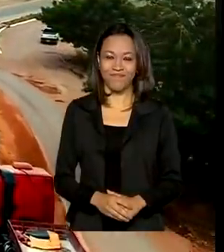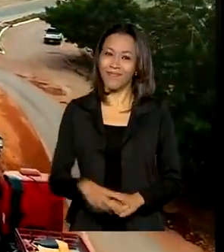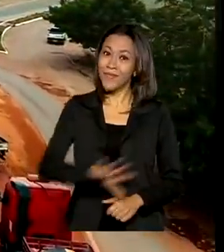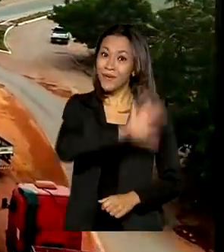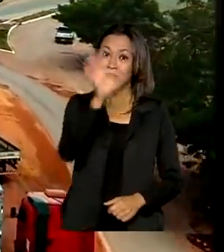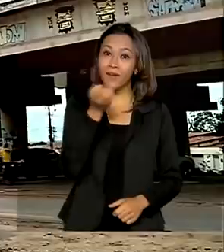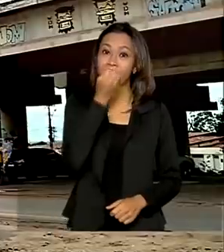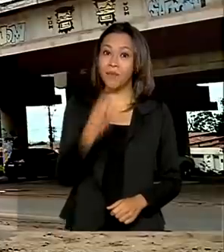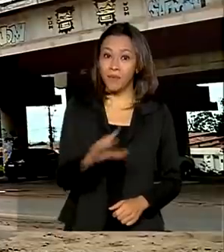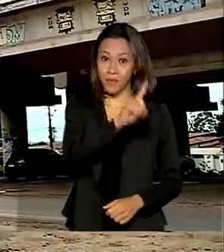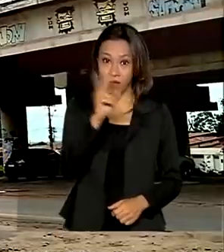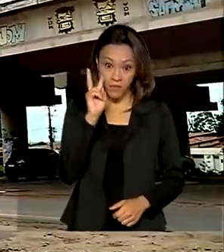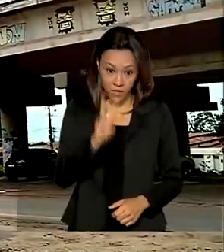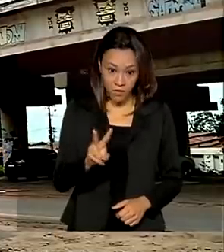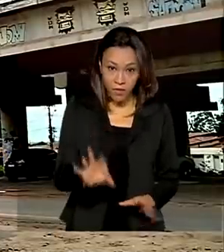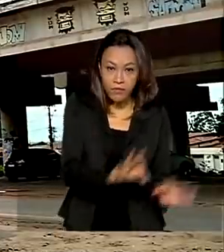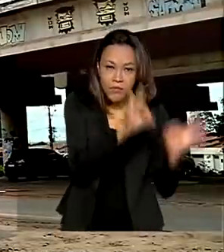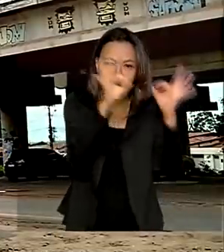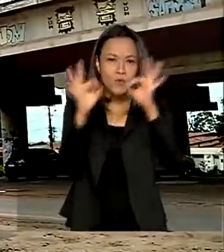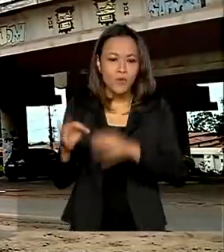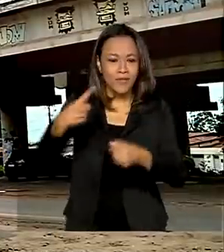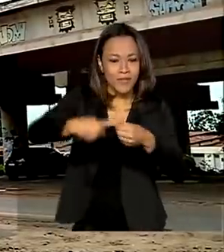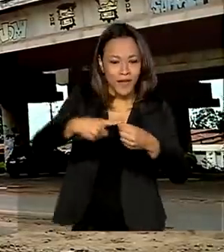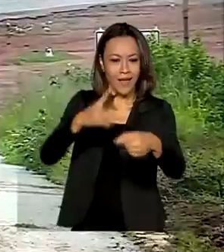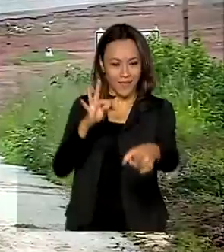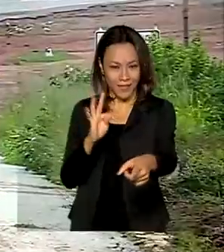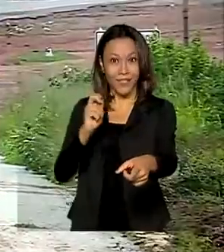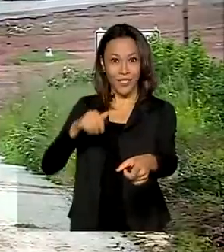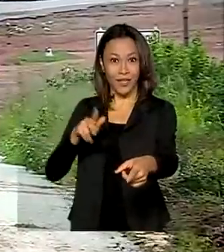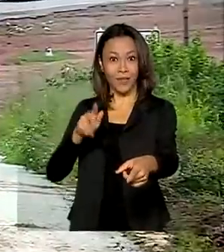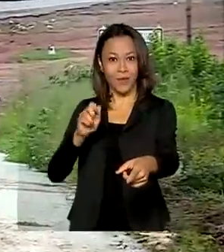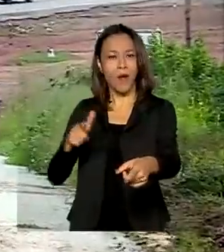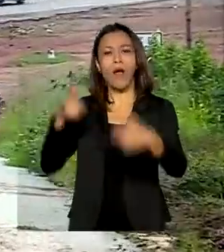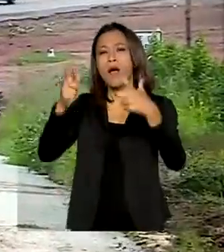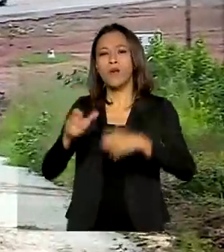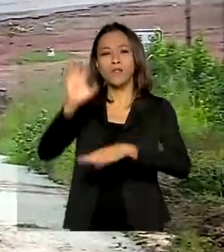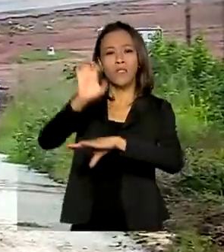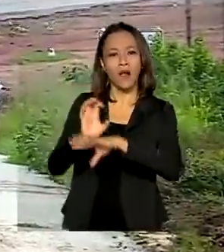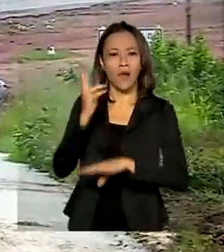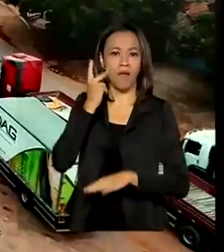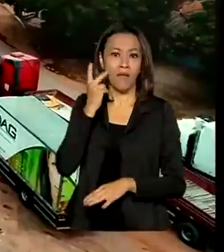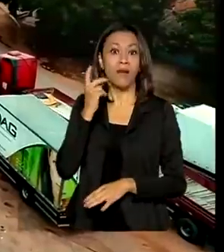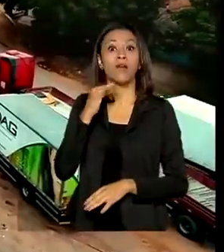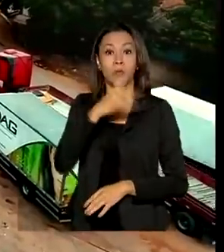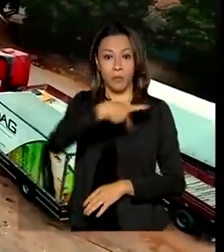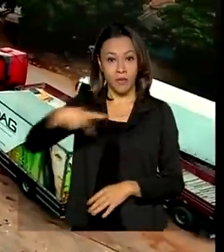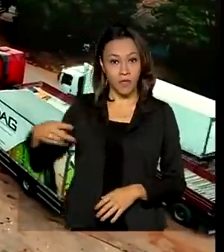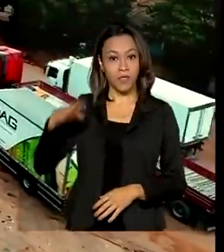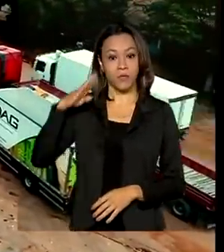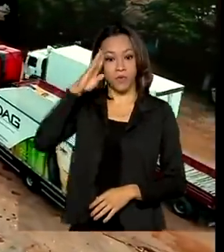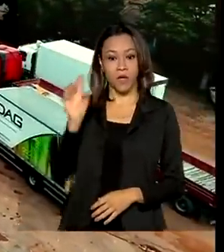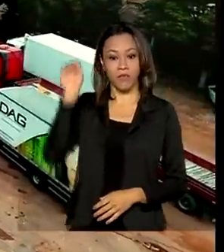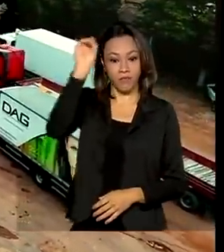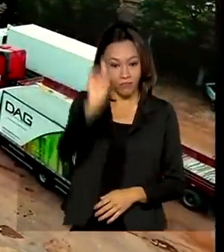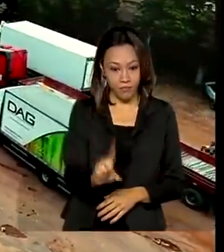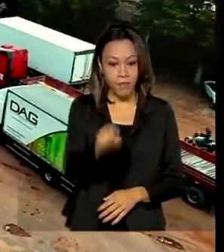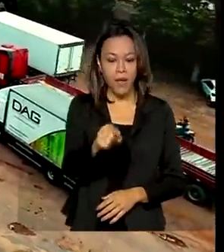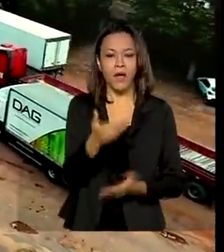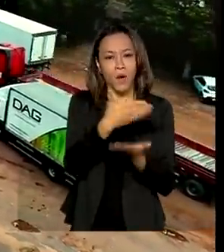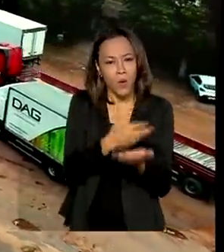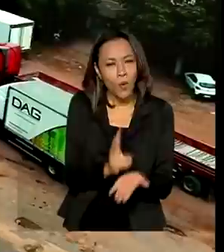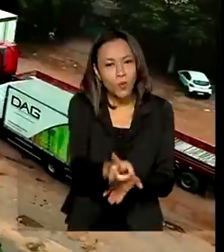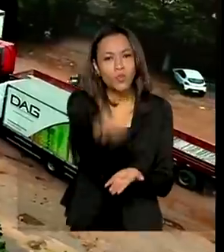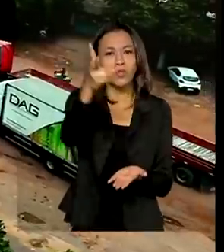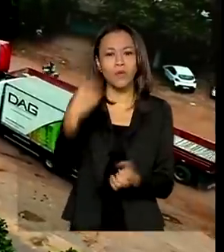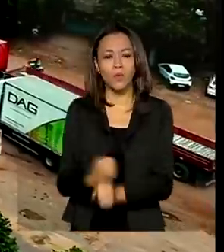Olá, bom dia! Essas são imagens de Tianguá, no Ceará, onde o presidente Jair Bolsonaro estará hoje para autorizar a retomada de obras